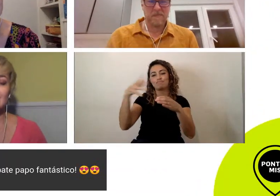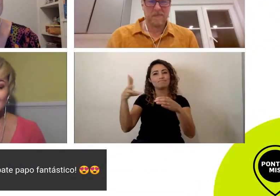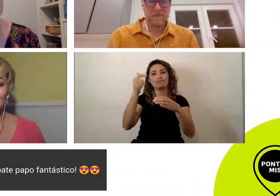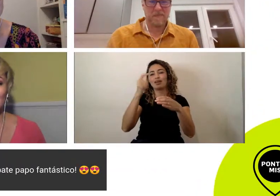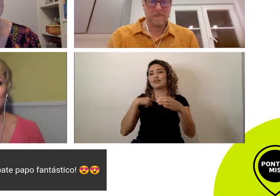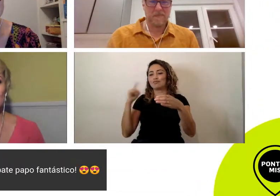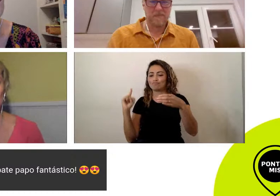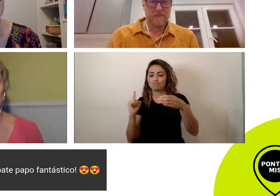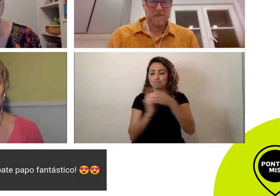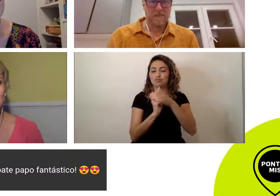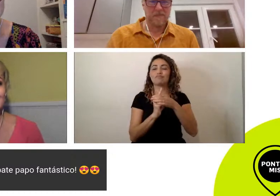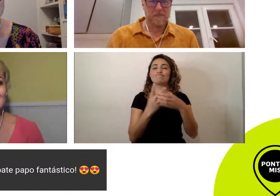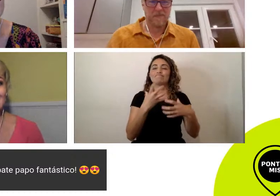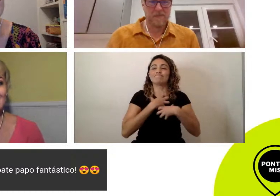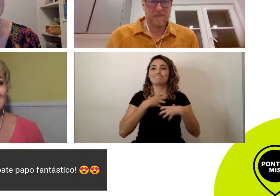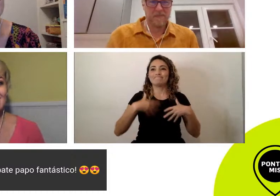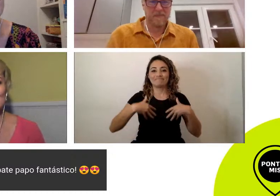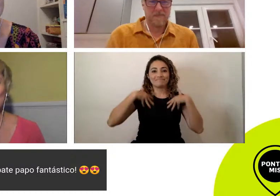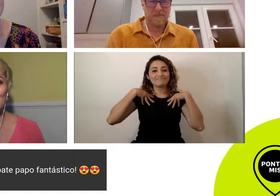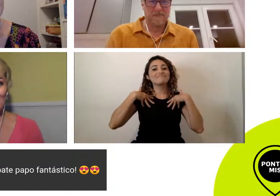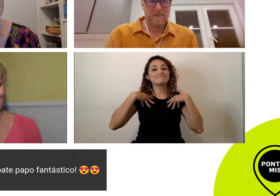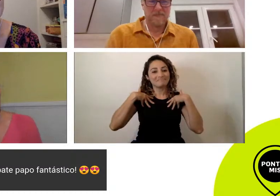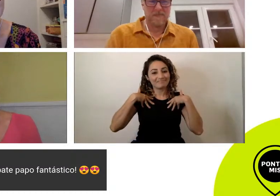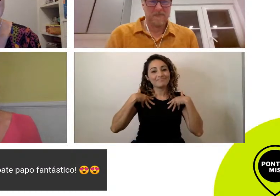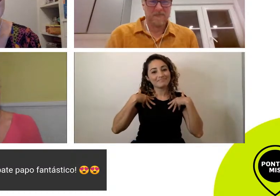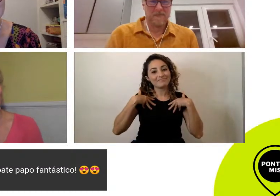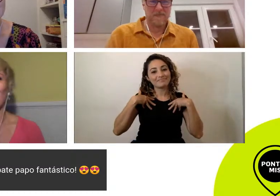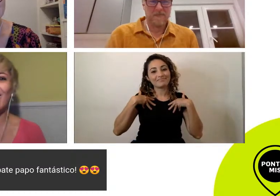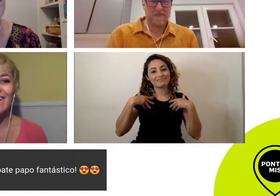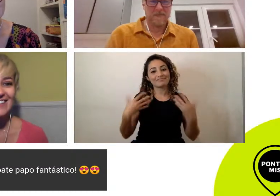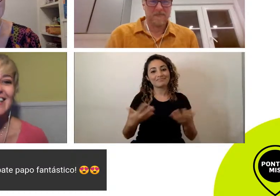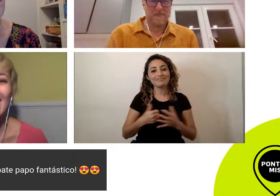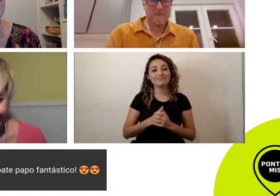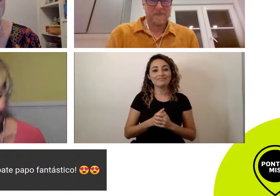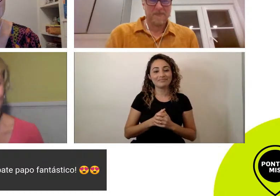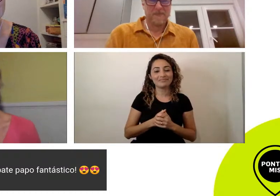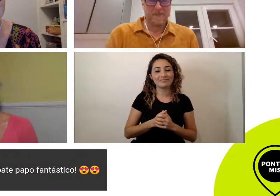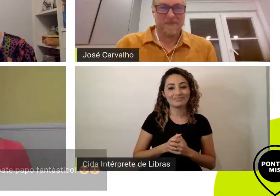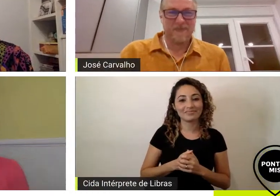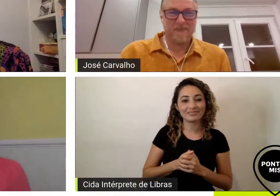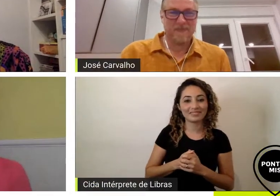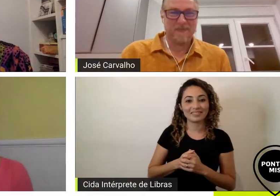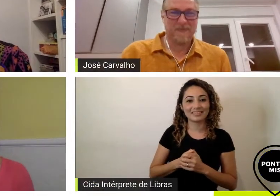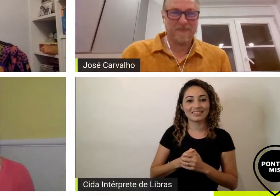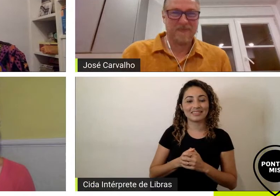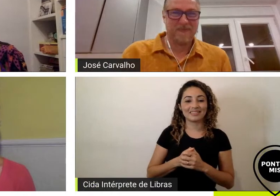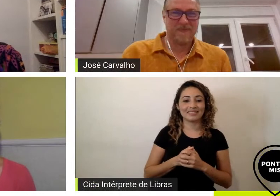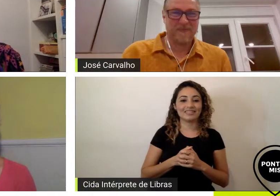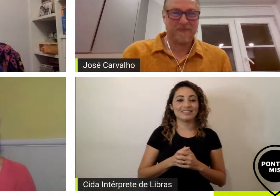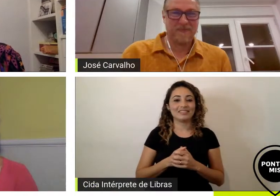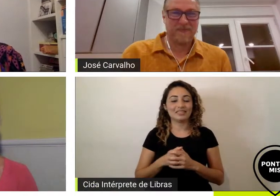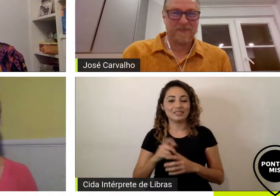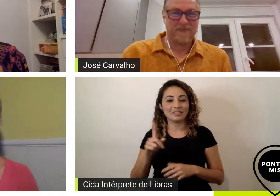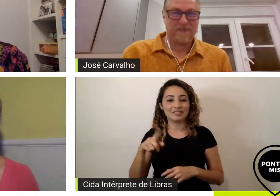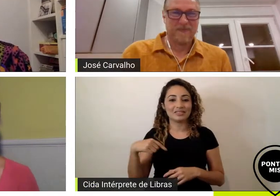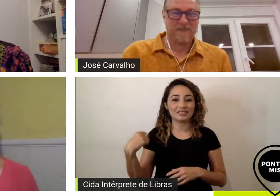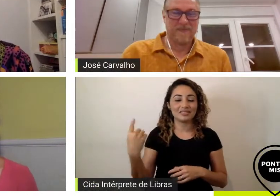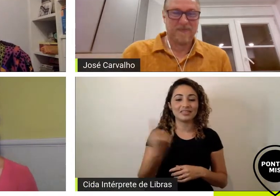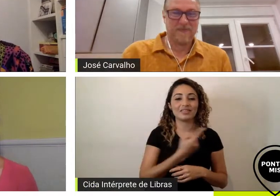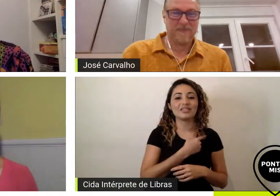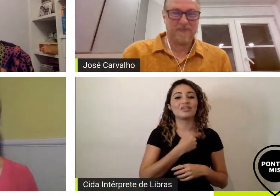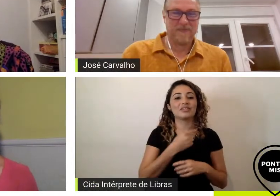a gente é T-H-O-D-A tá bom sem a gente aí